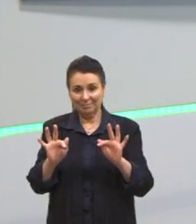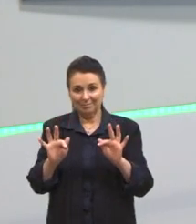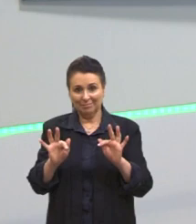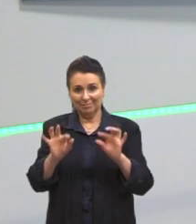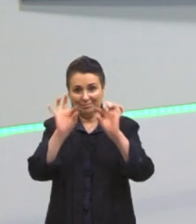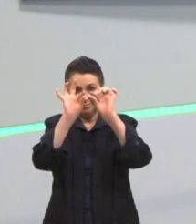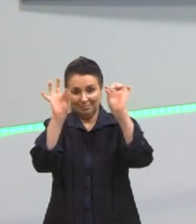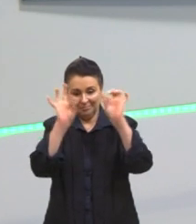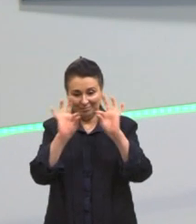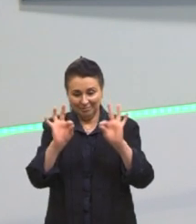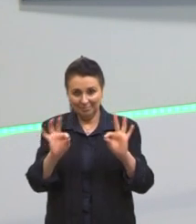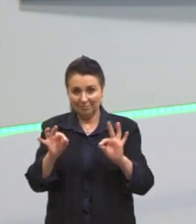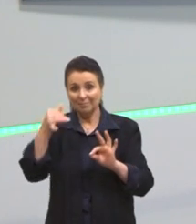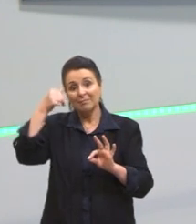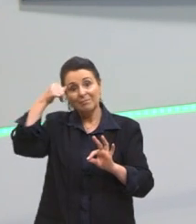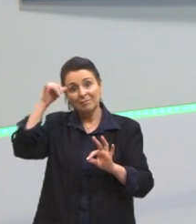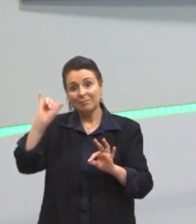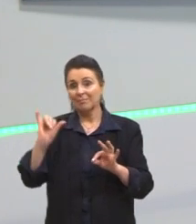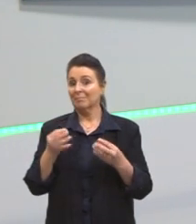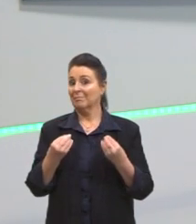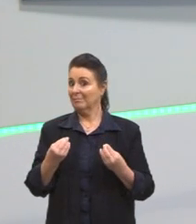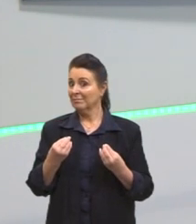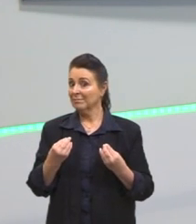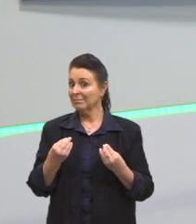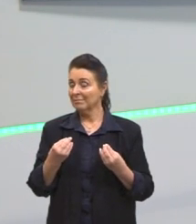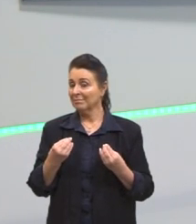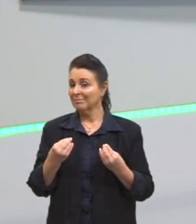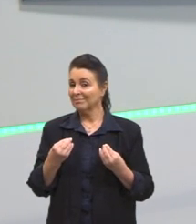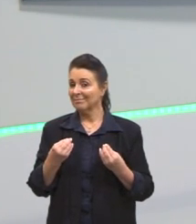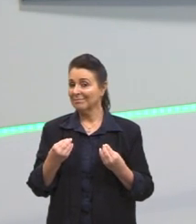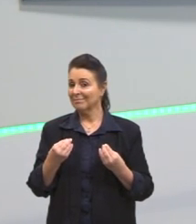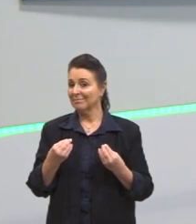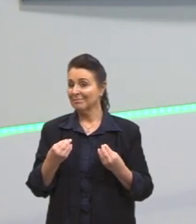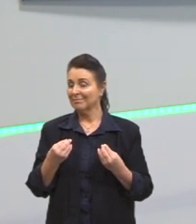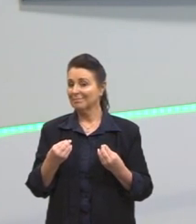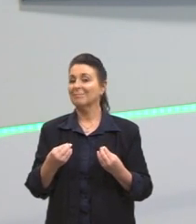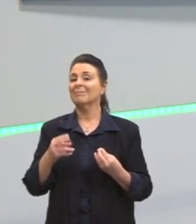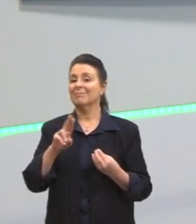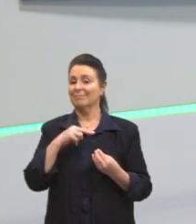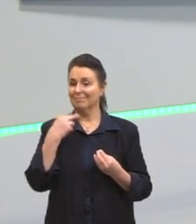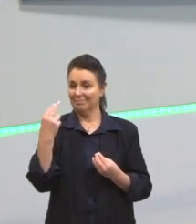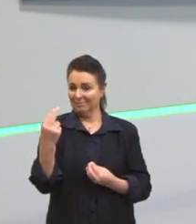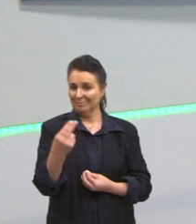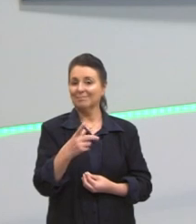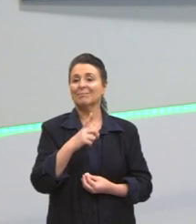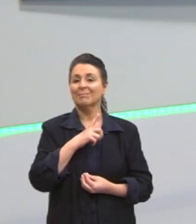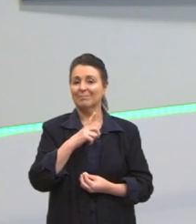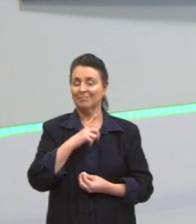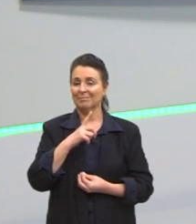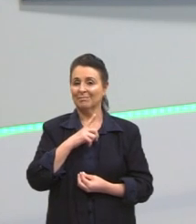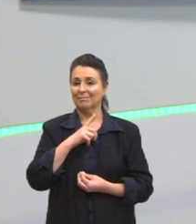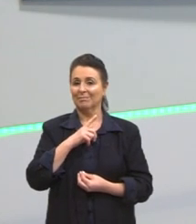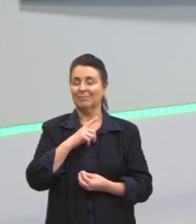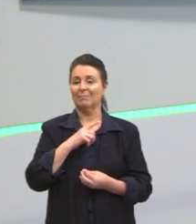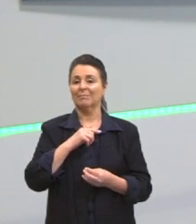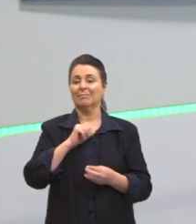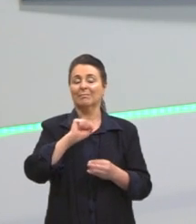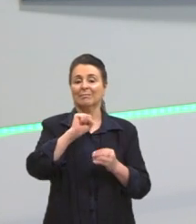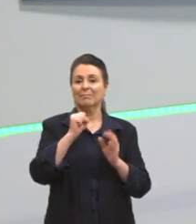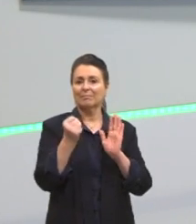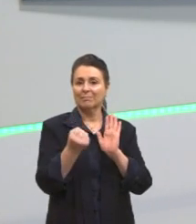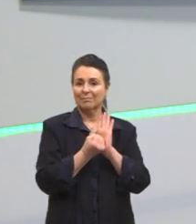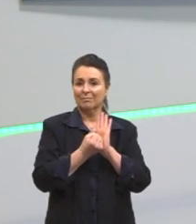isso. E como é que a gente evita isso? A gente já sabe que nós temos os sinais de pontuação que são